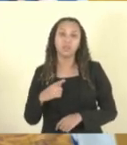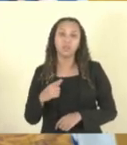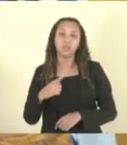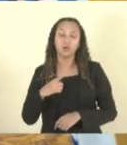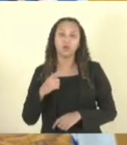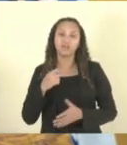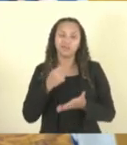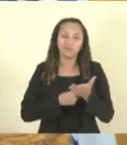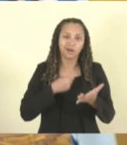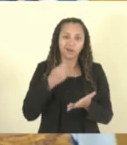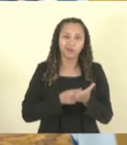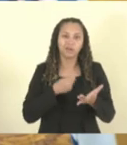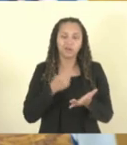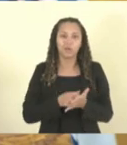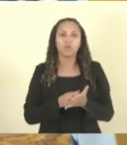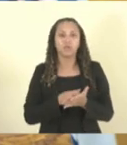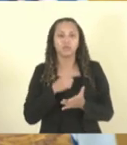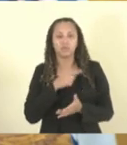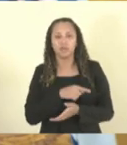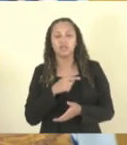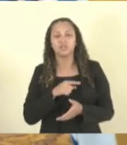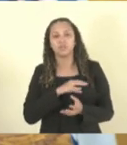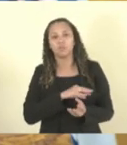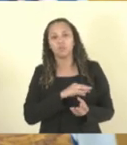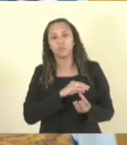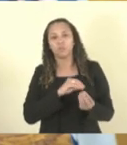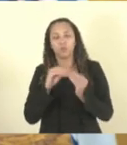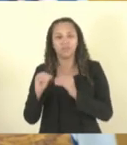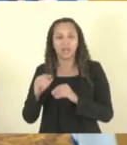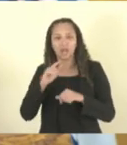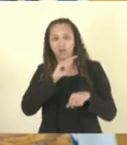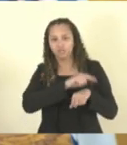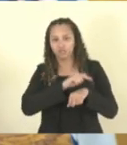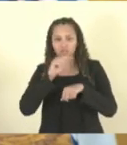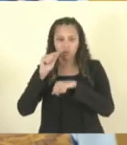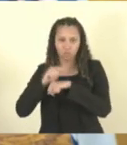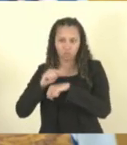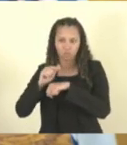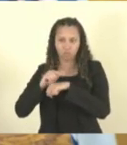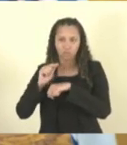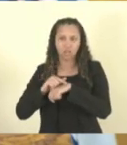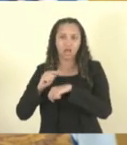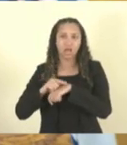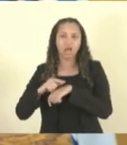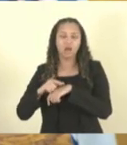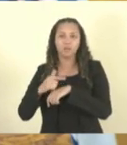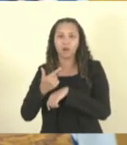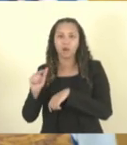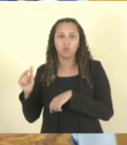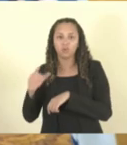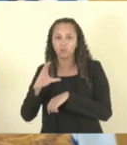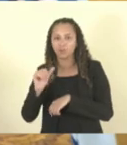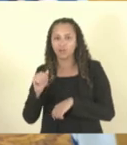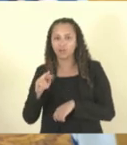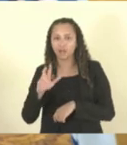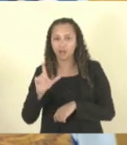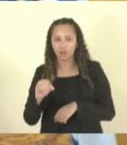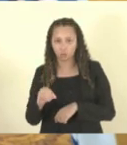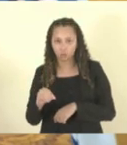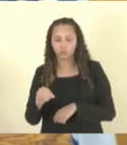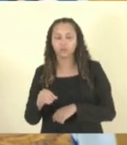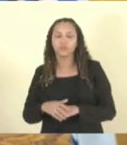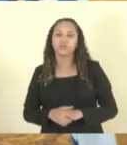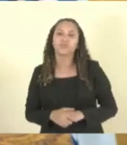oficial investigador policial, conforme prevê a lei orgânica para as polícias civis brasileiras.